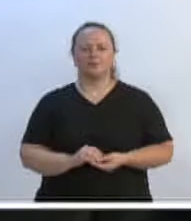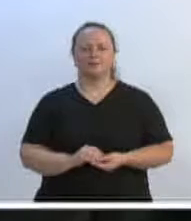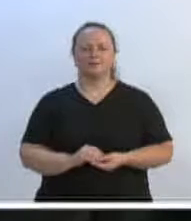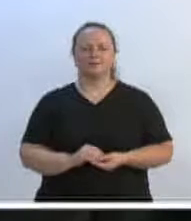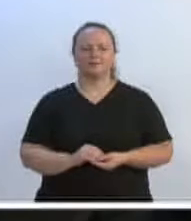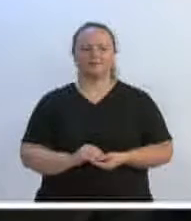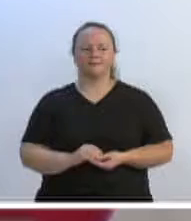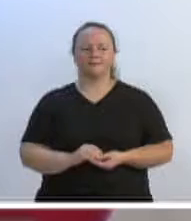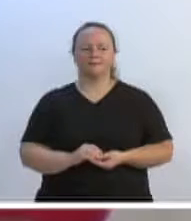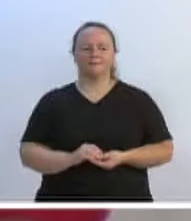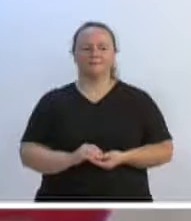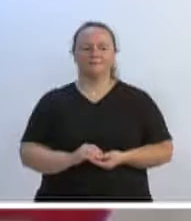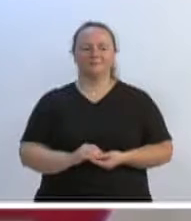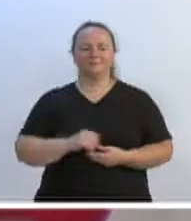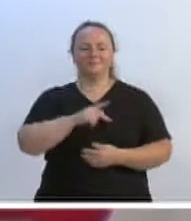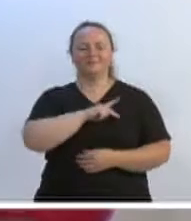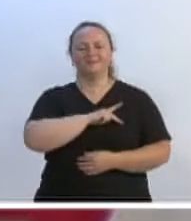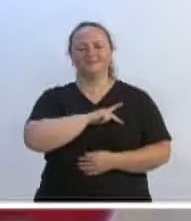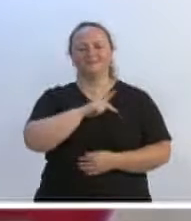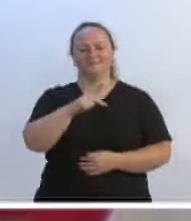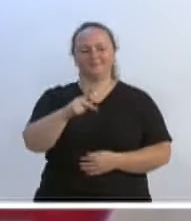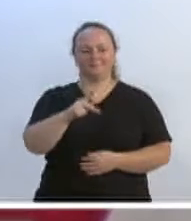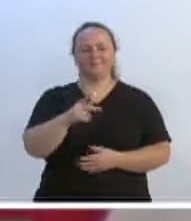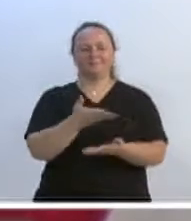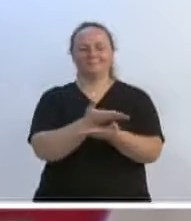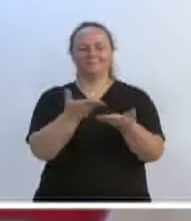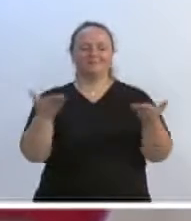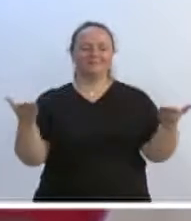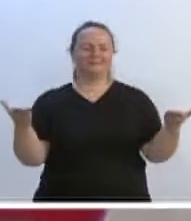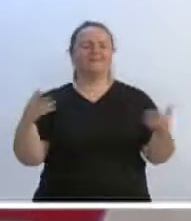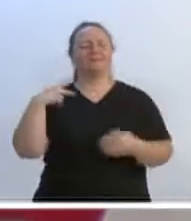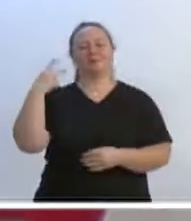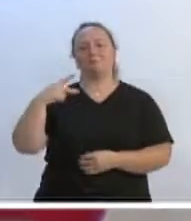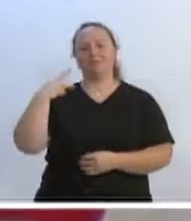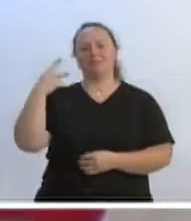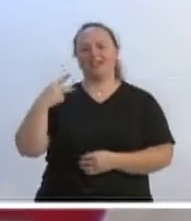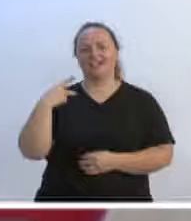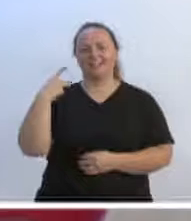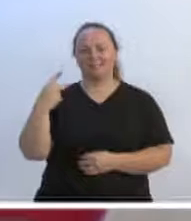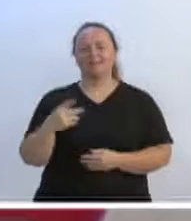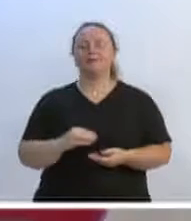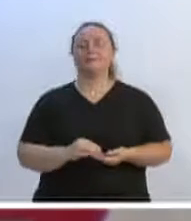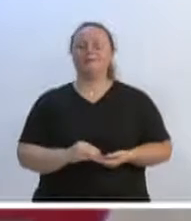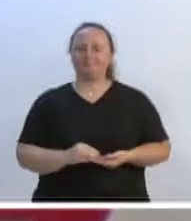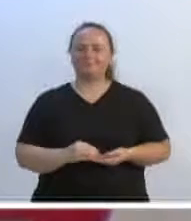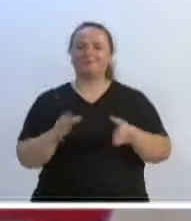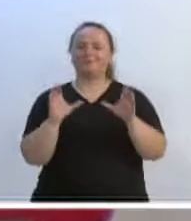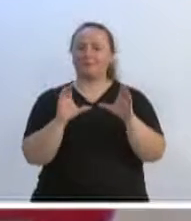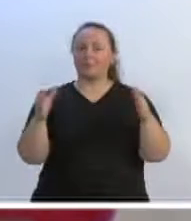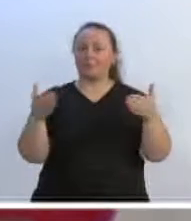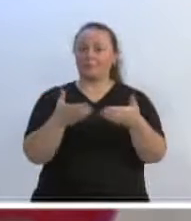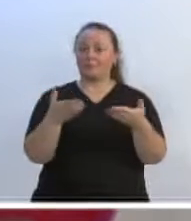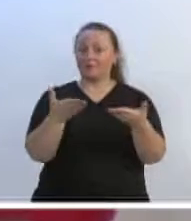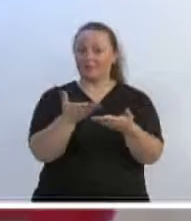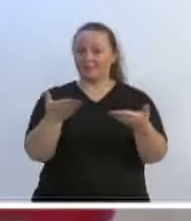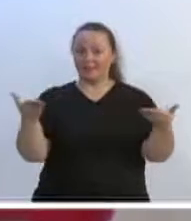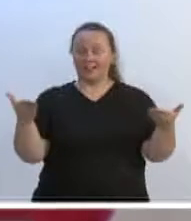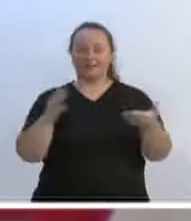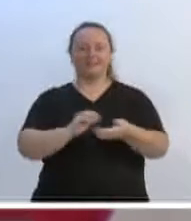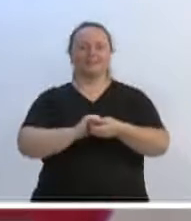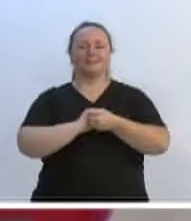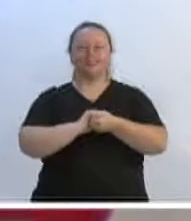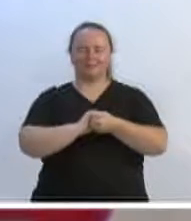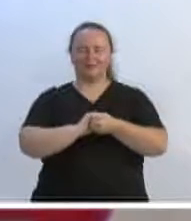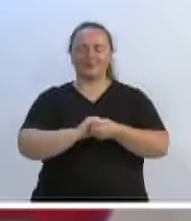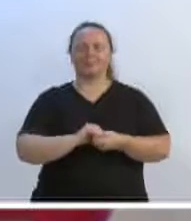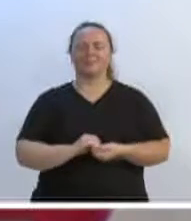Senhor Presidente, senhores vereadores, comunidades acompanham em vossos lares, meus cumprimentos.